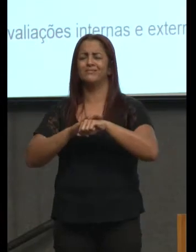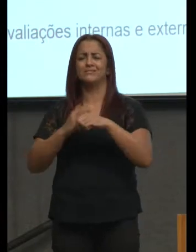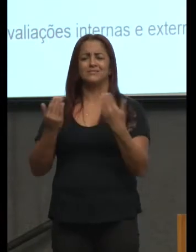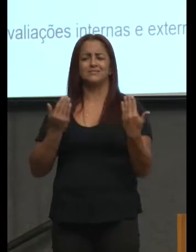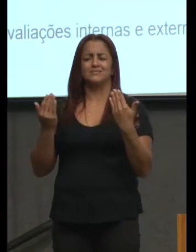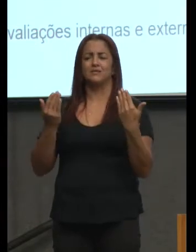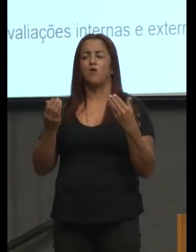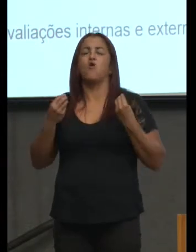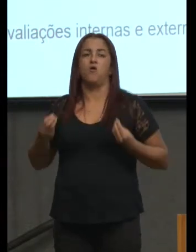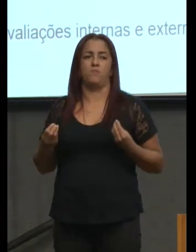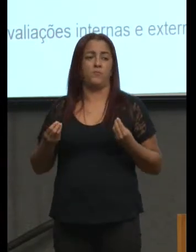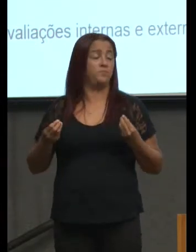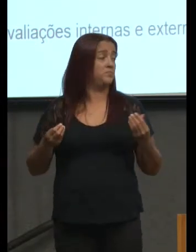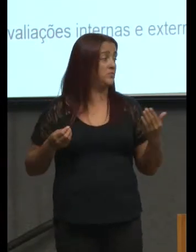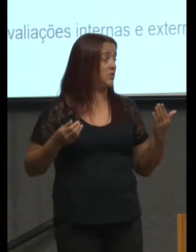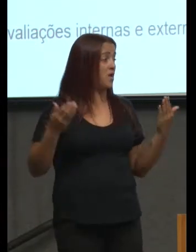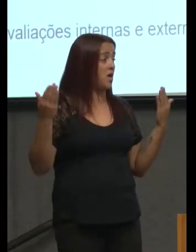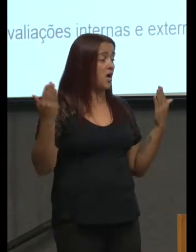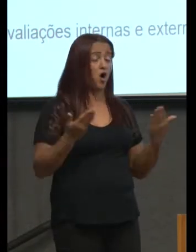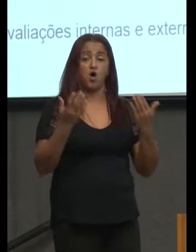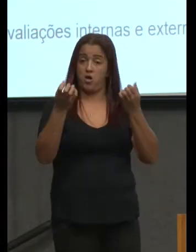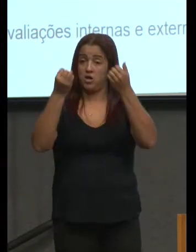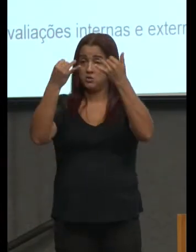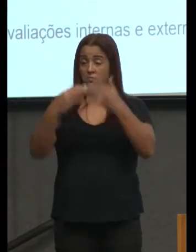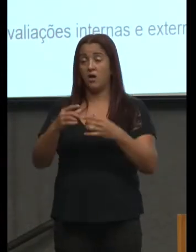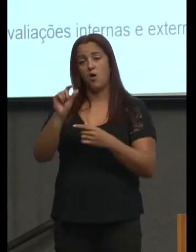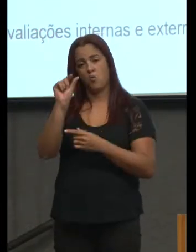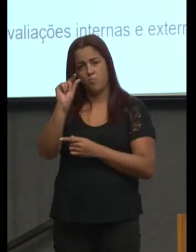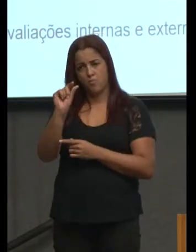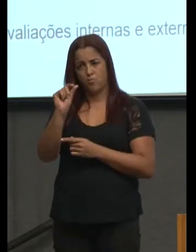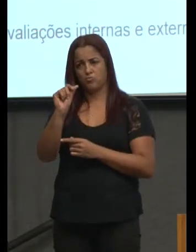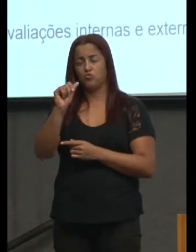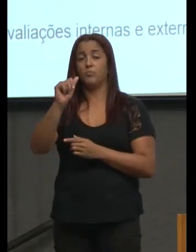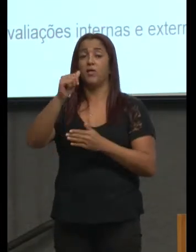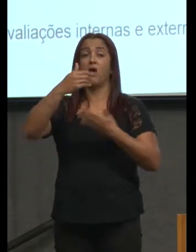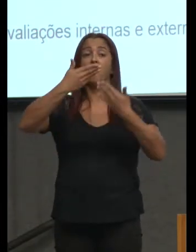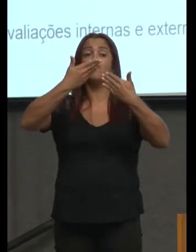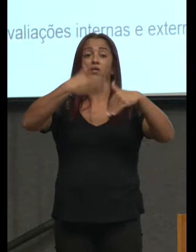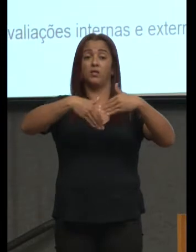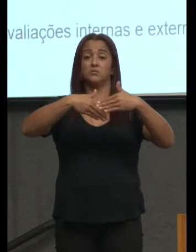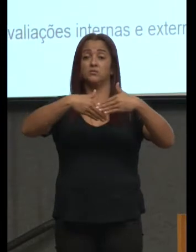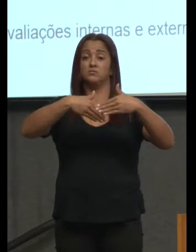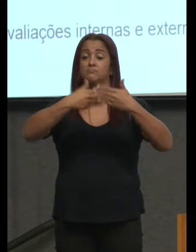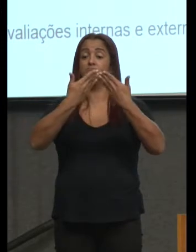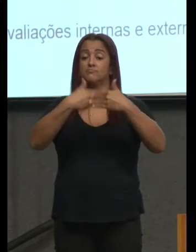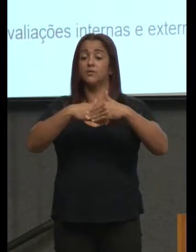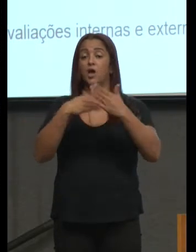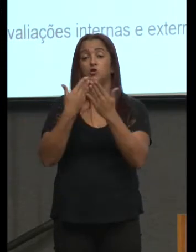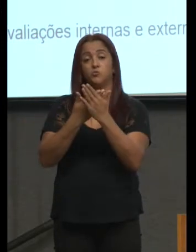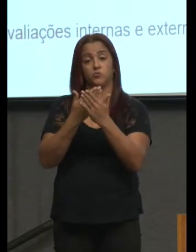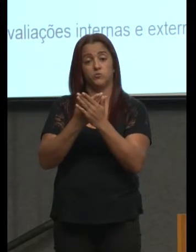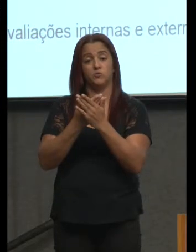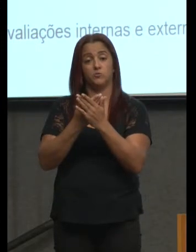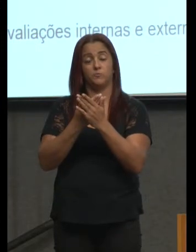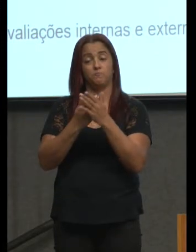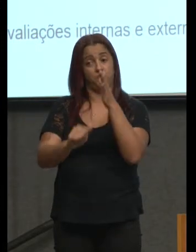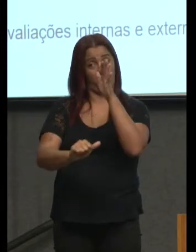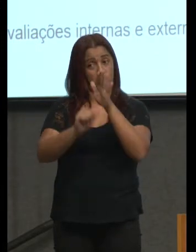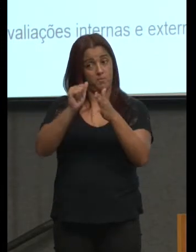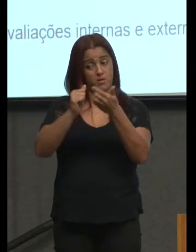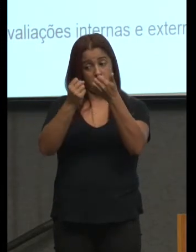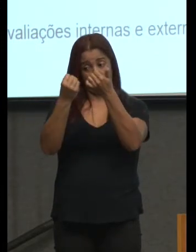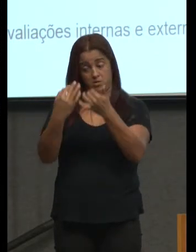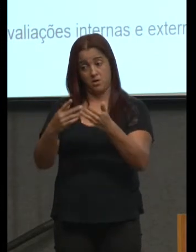bom eu queria agora falar um pouco sobre avaliação escolar na primeira fala minha